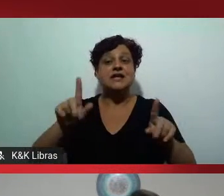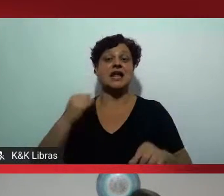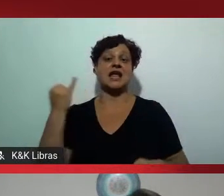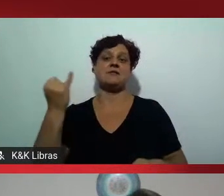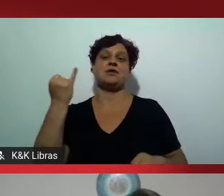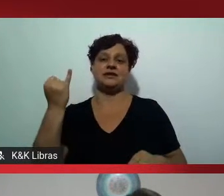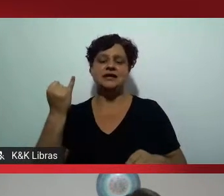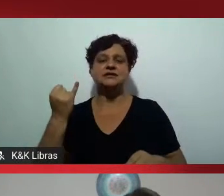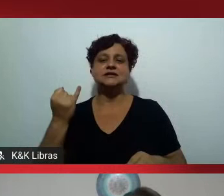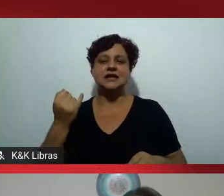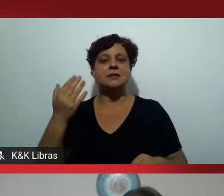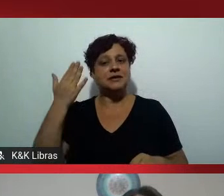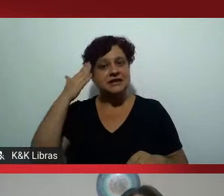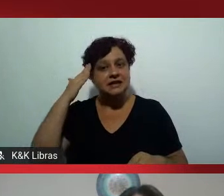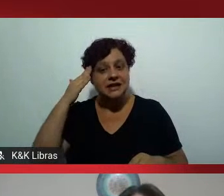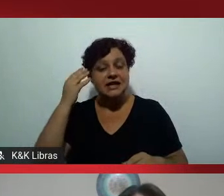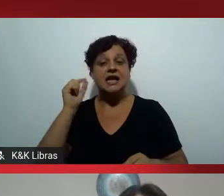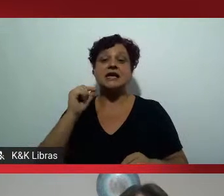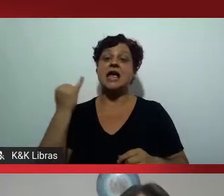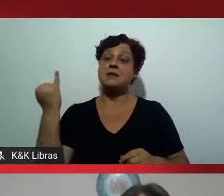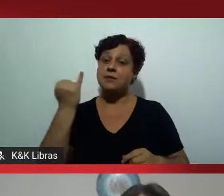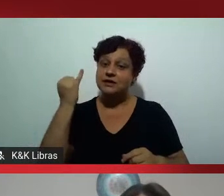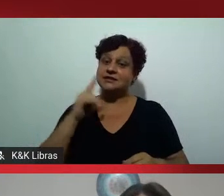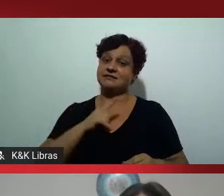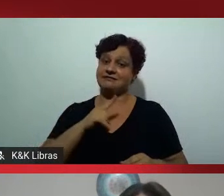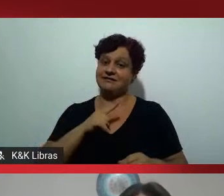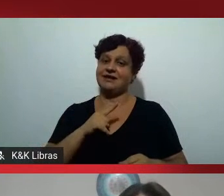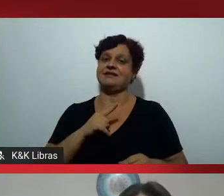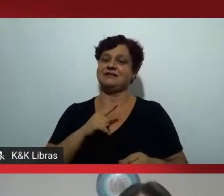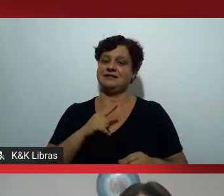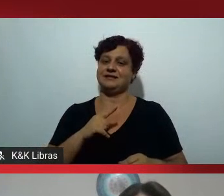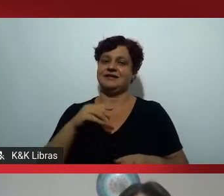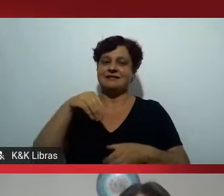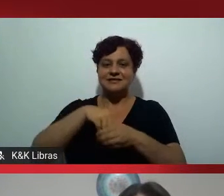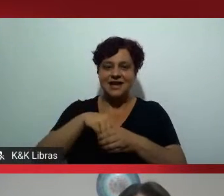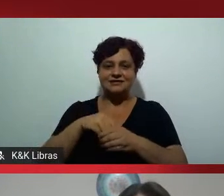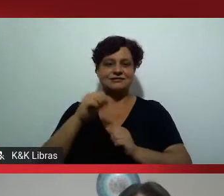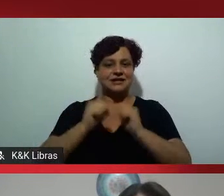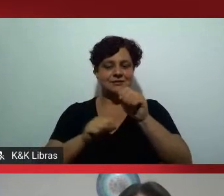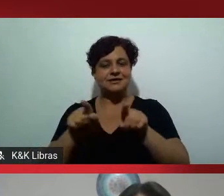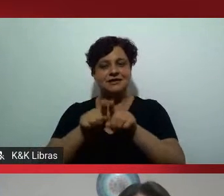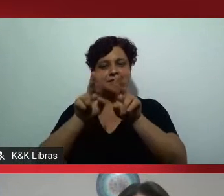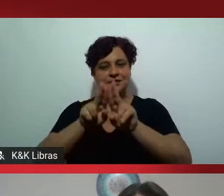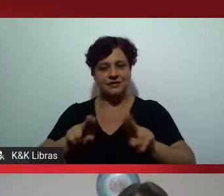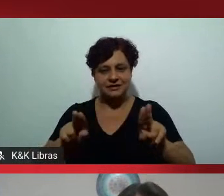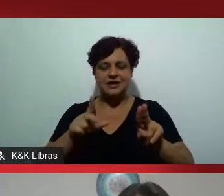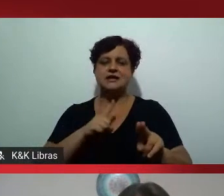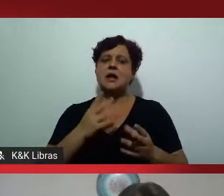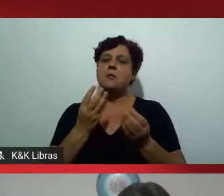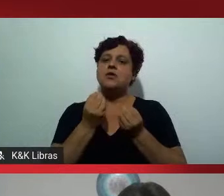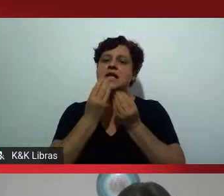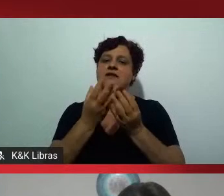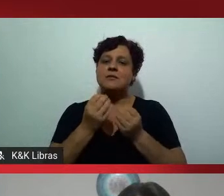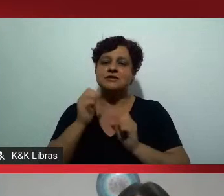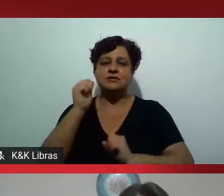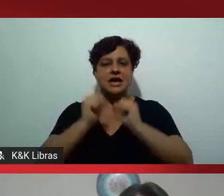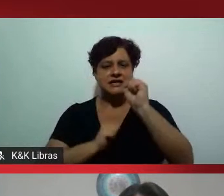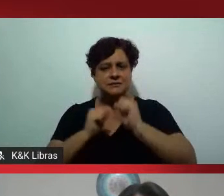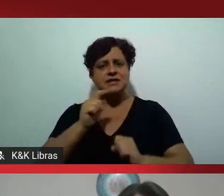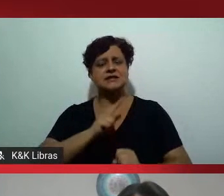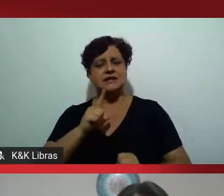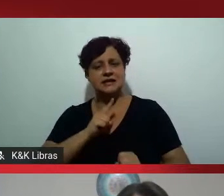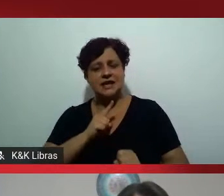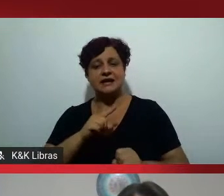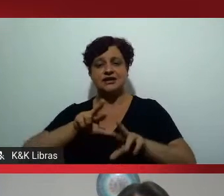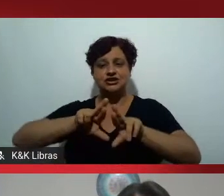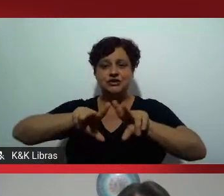convicção pelo menos por conveniência nós temos dados de que as empresas que têm na sua atuação a